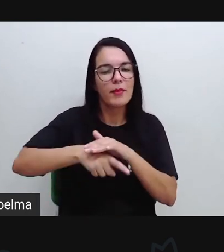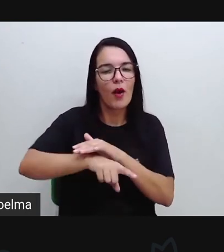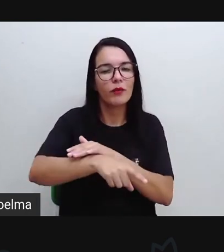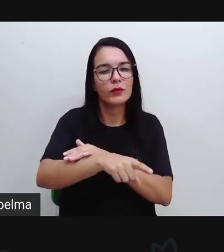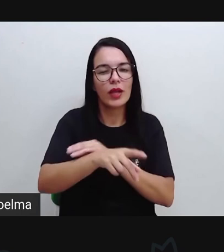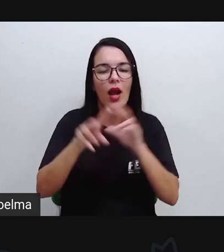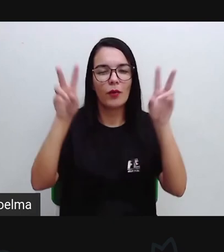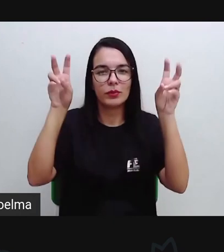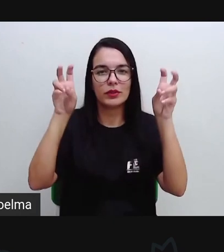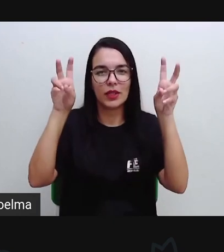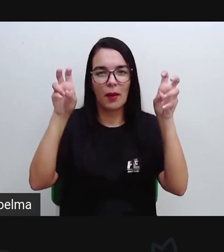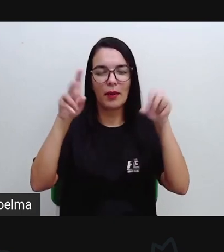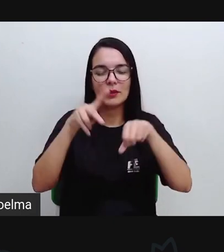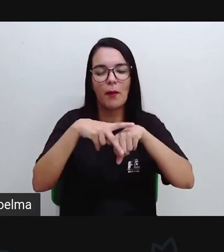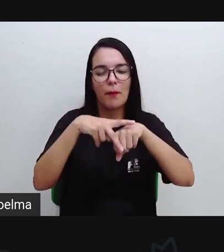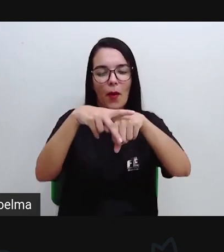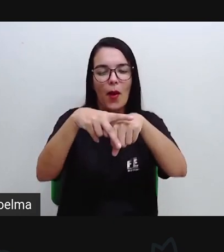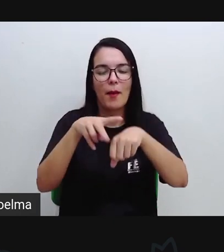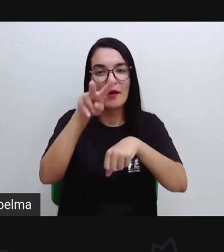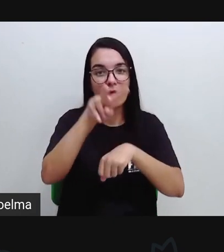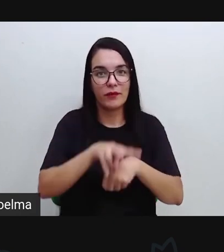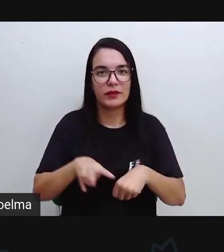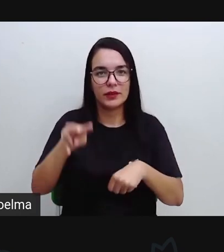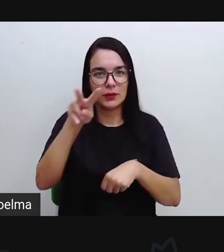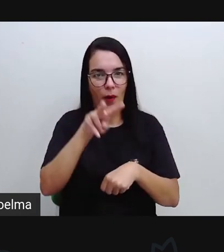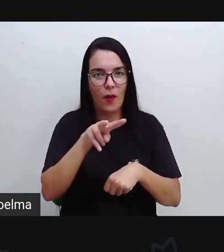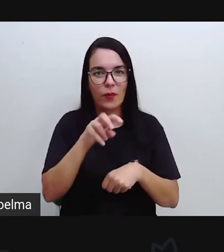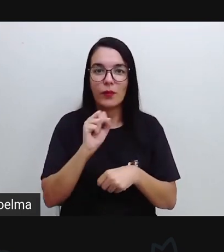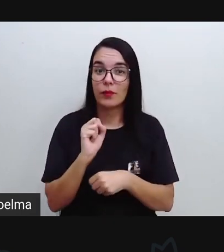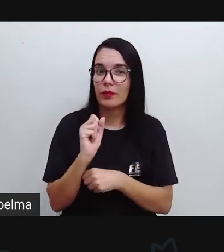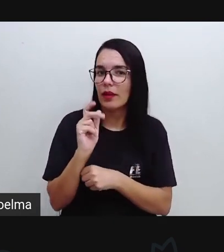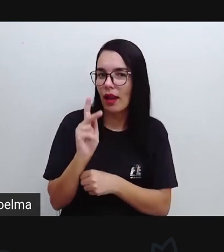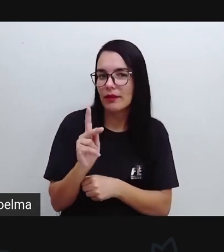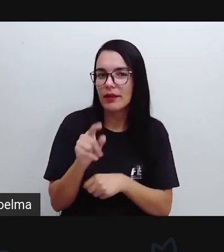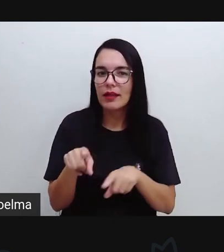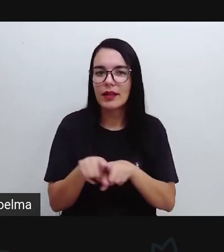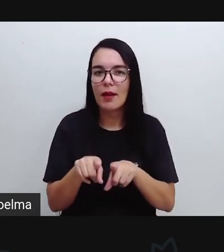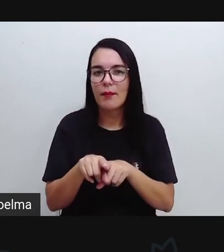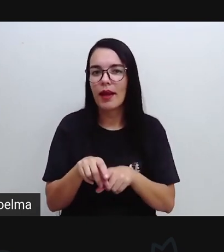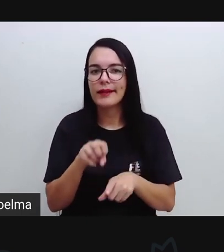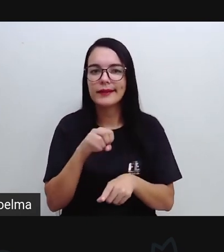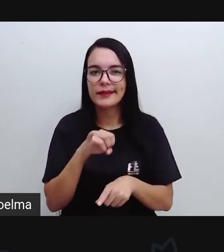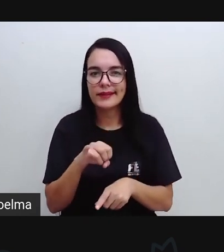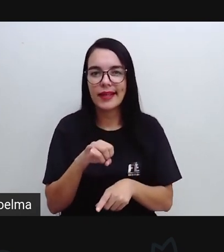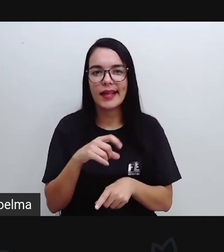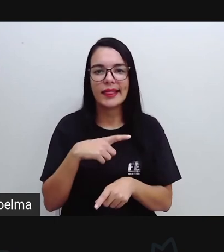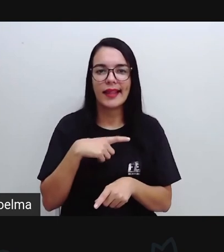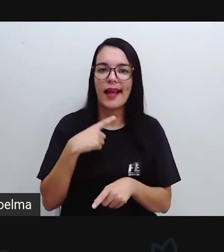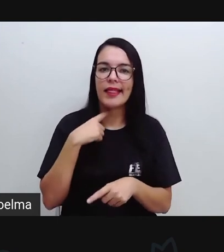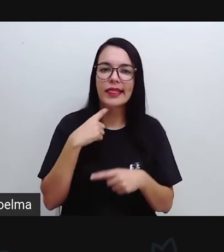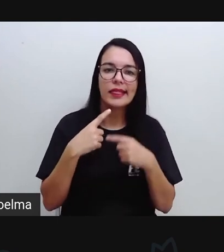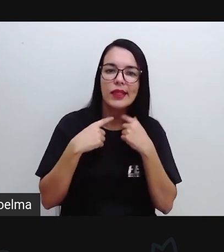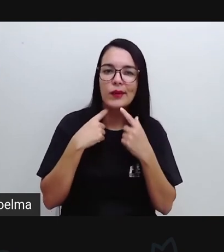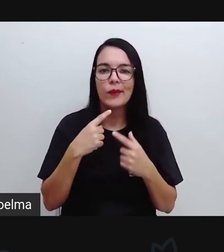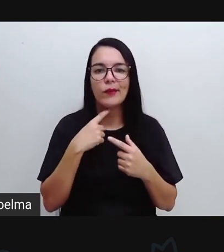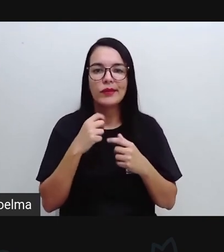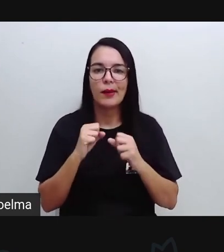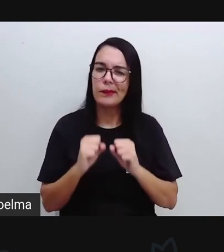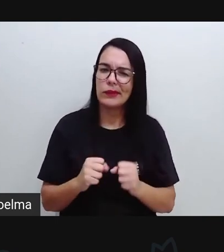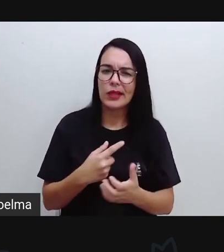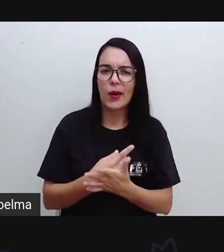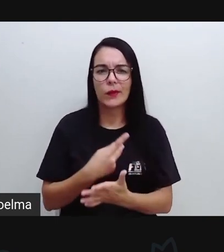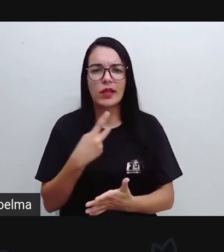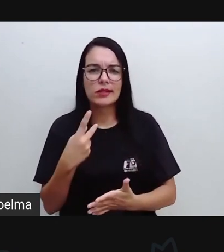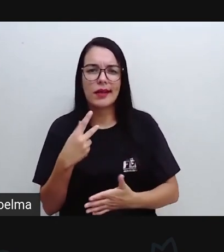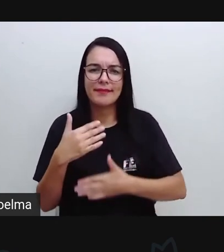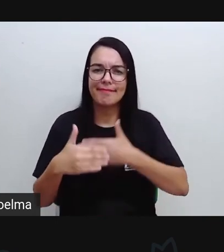mais sobre esse poema visual concreto, vocês vão poder estar também tirando algumas dúvidas que podem surgir no decorrer,